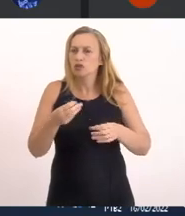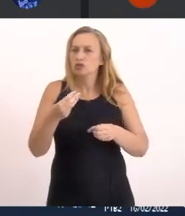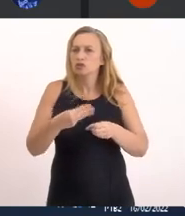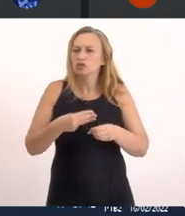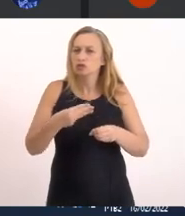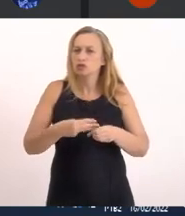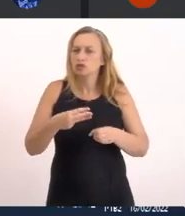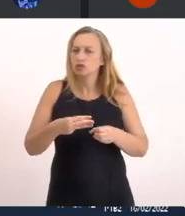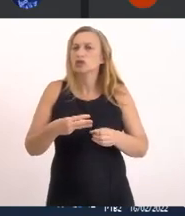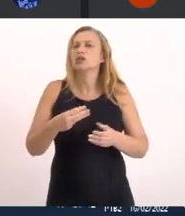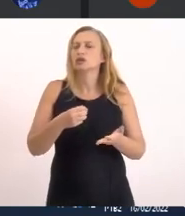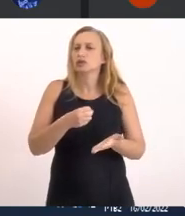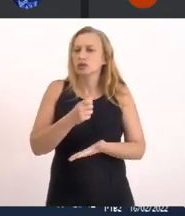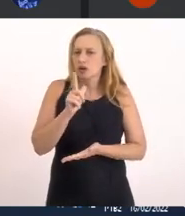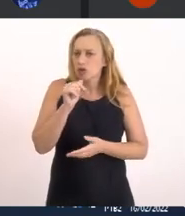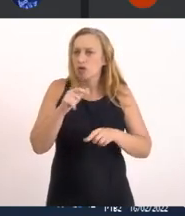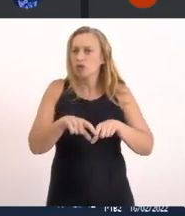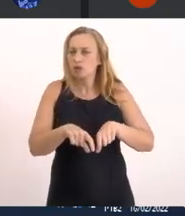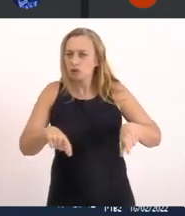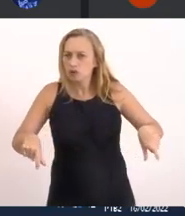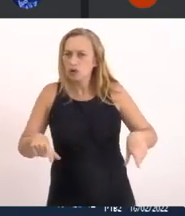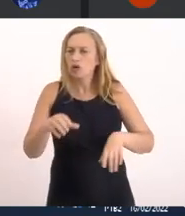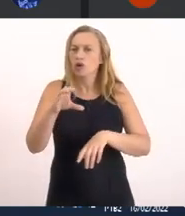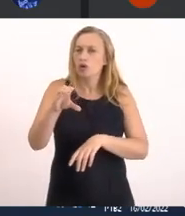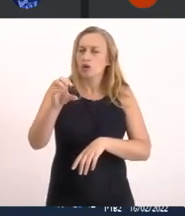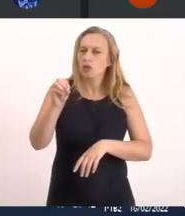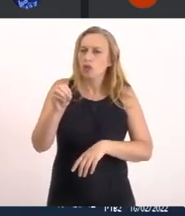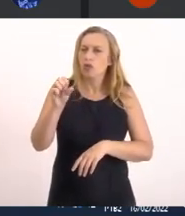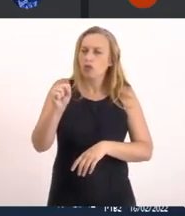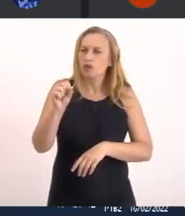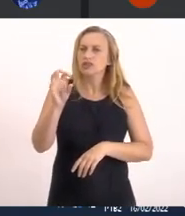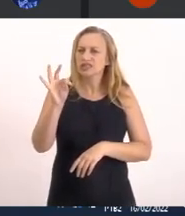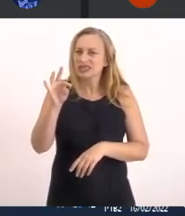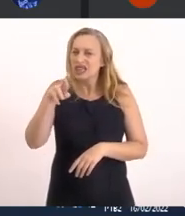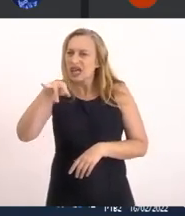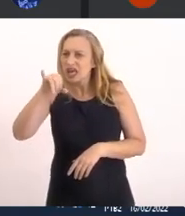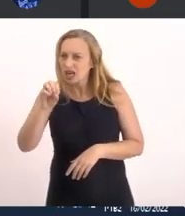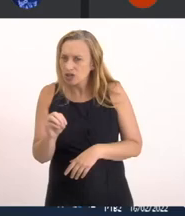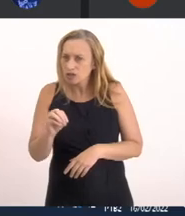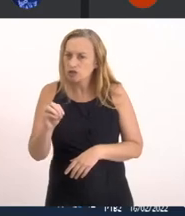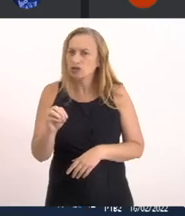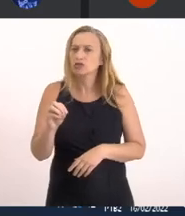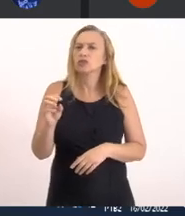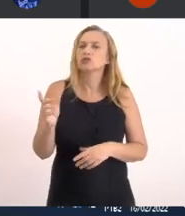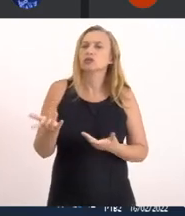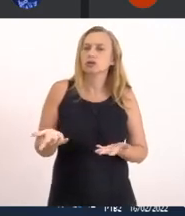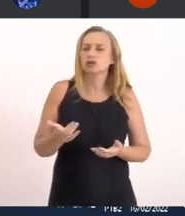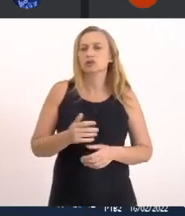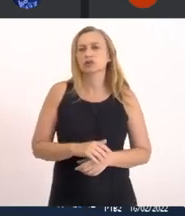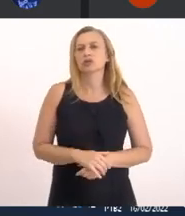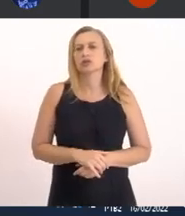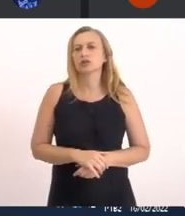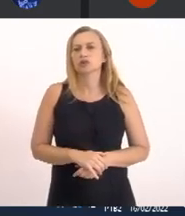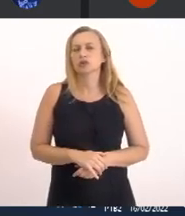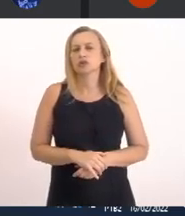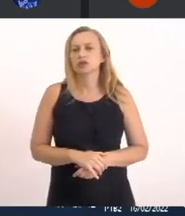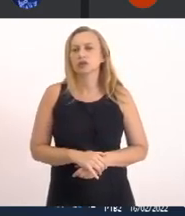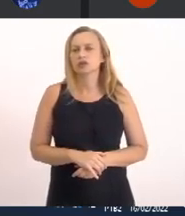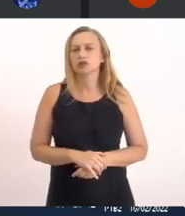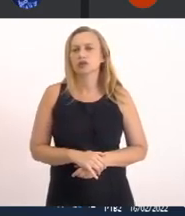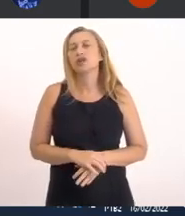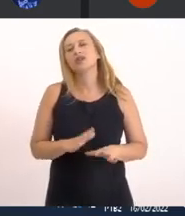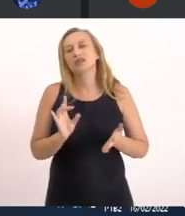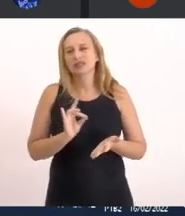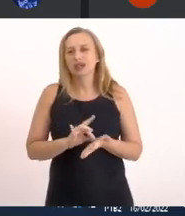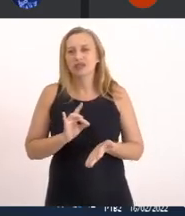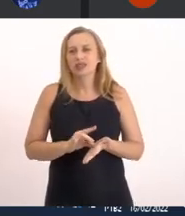Básico Como plano De gerenciamento Costeiro Como o plano De resíduos De sólidos Do município E dos resíduos de saúde Na